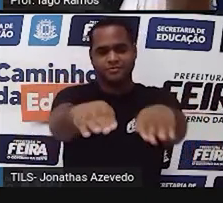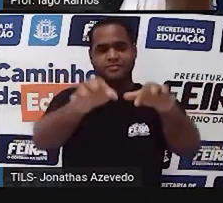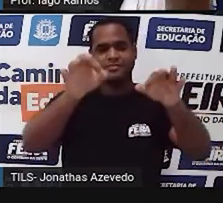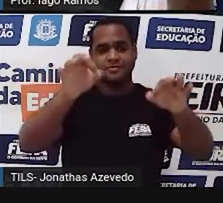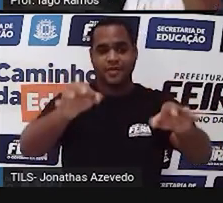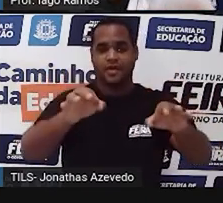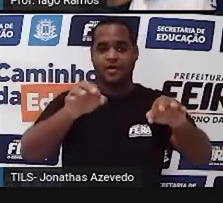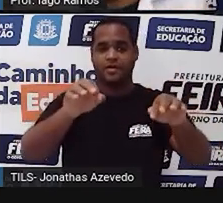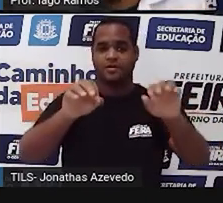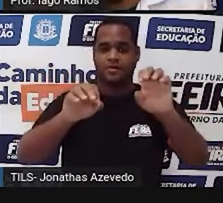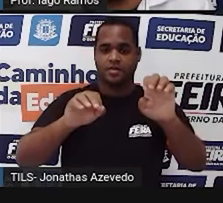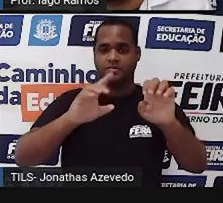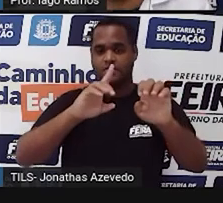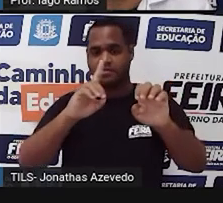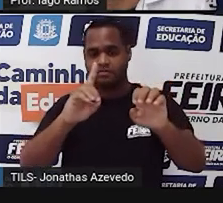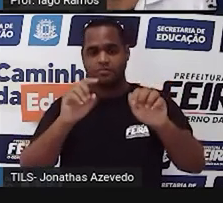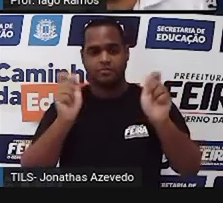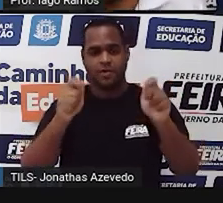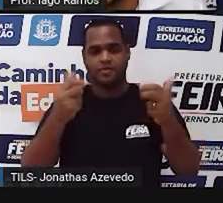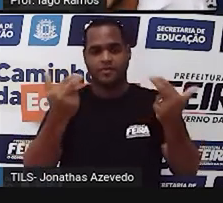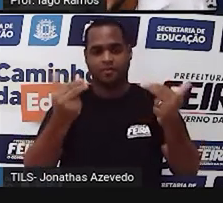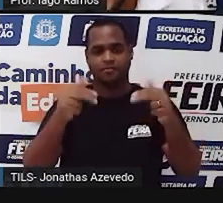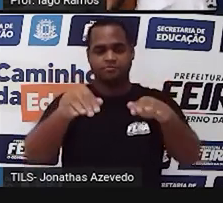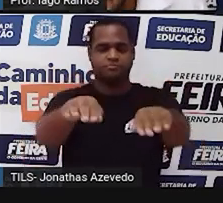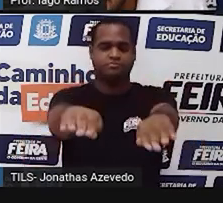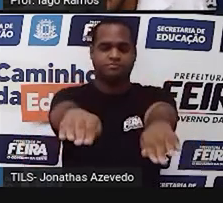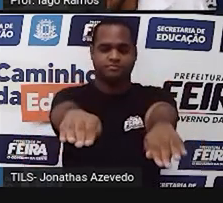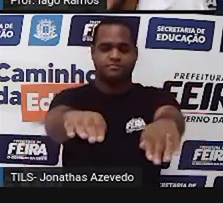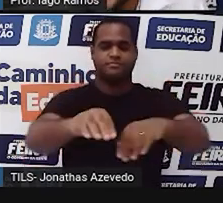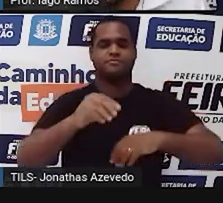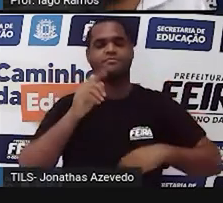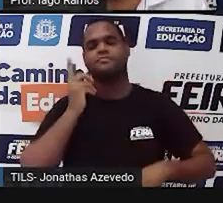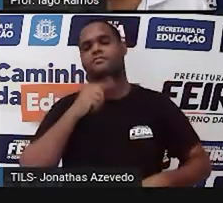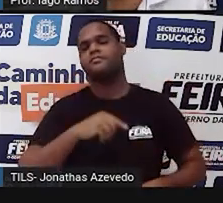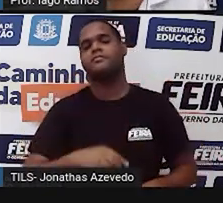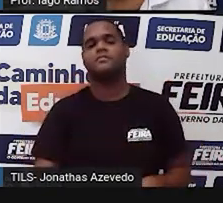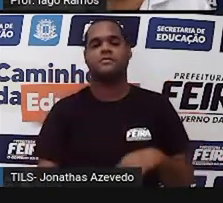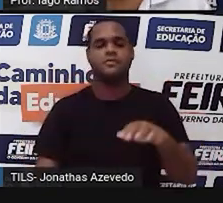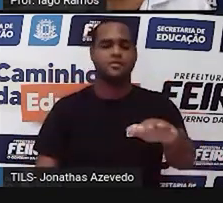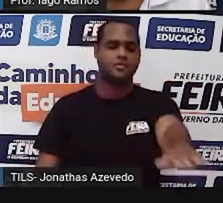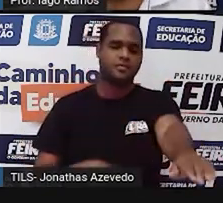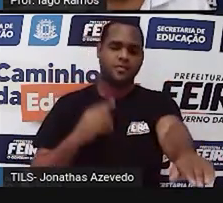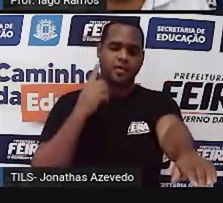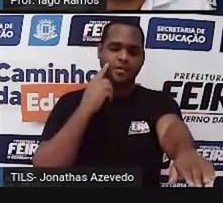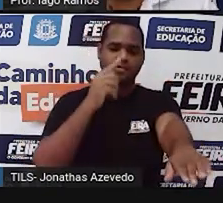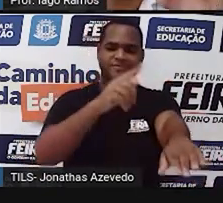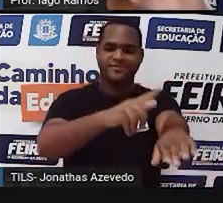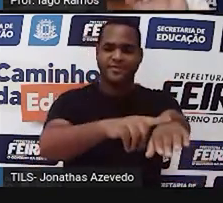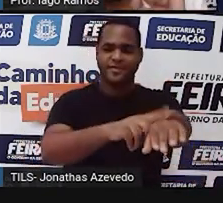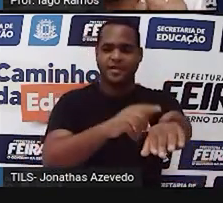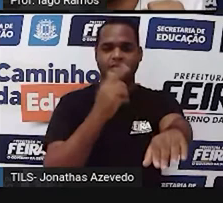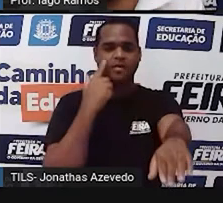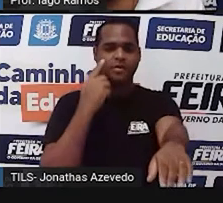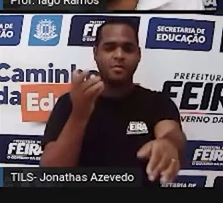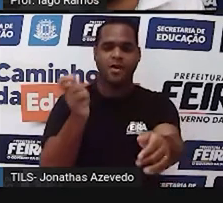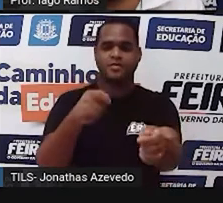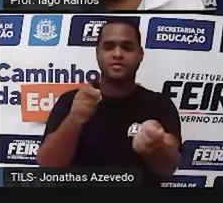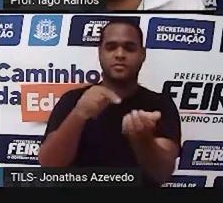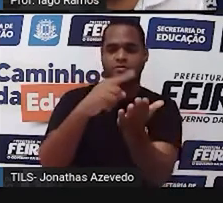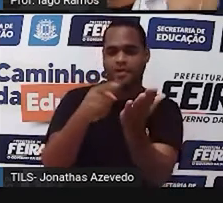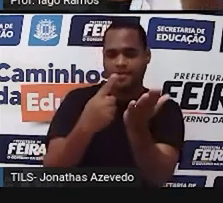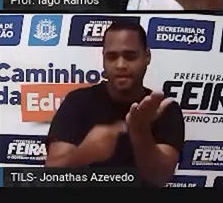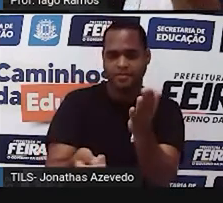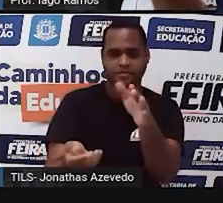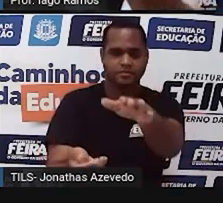O braço esquerdo com o braço direito. Na mão esquerda, coloque um livro. Pode ser até o caderno, se você